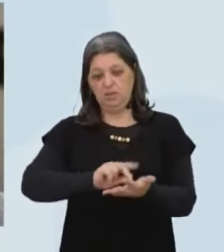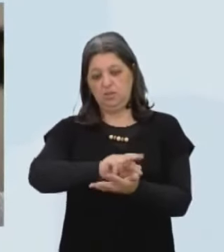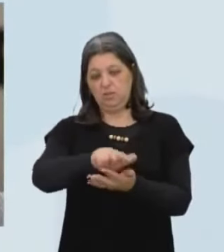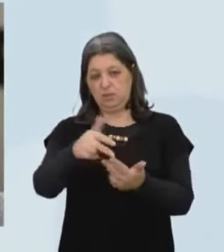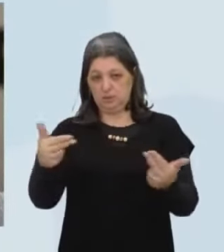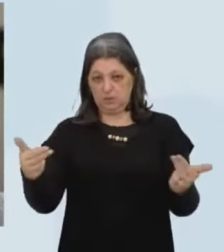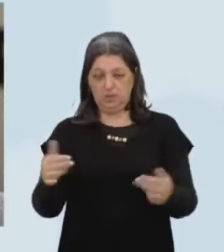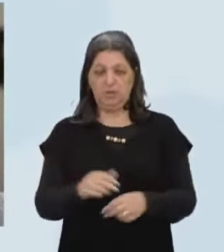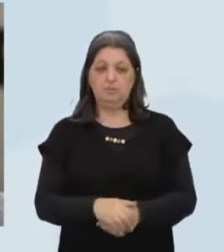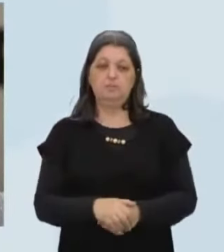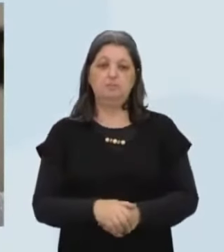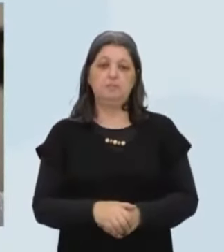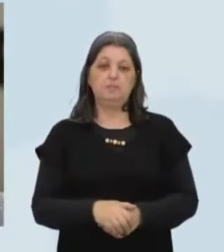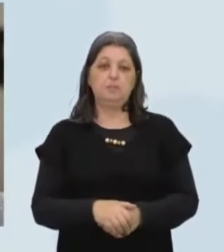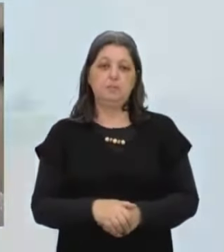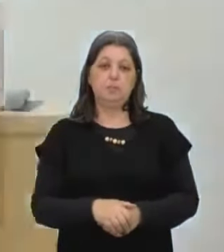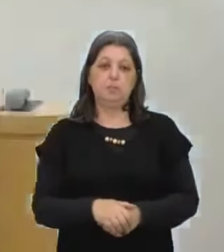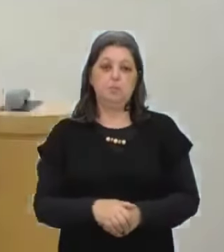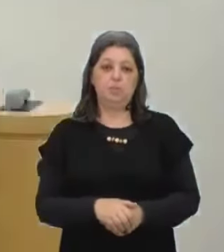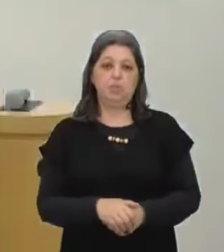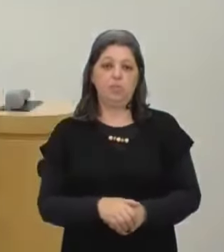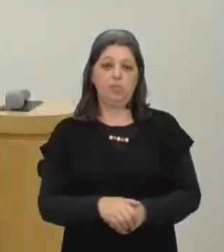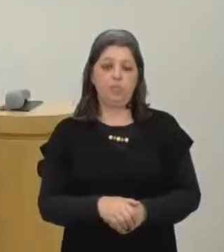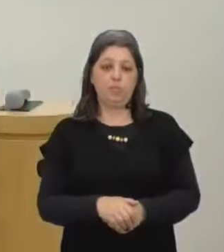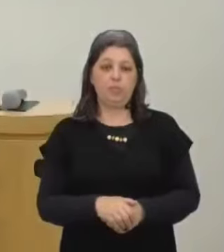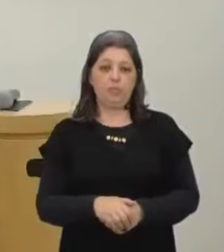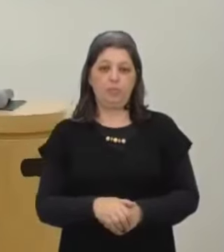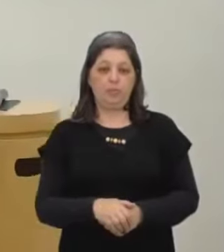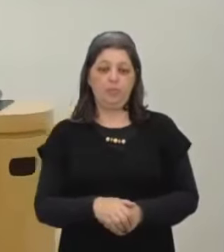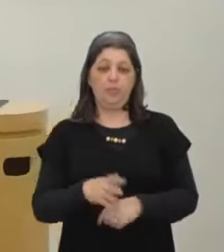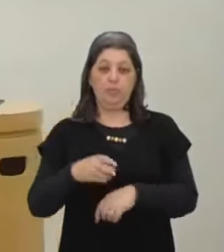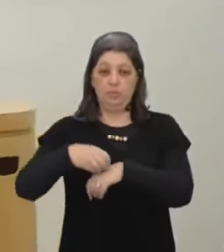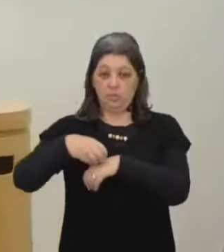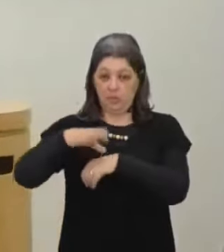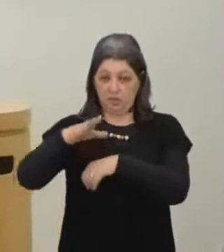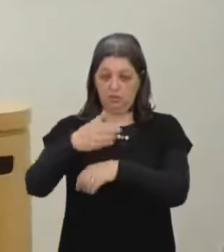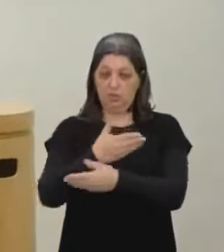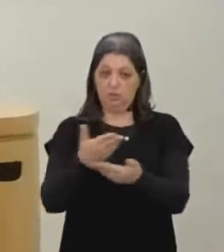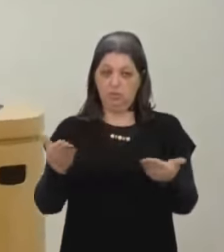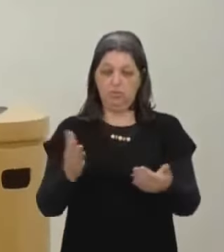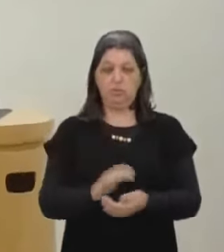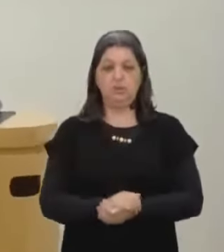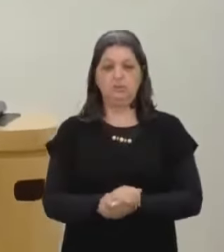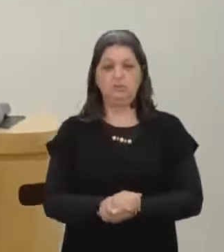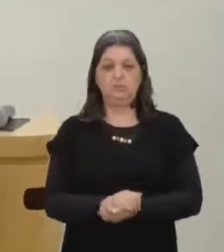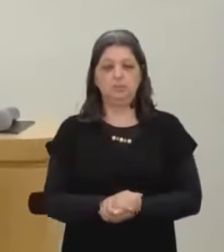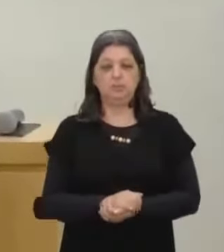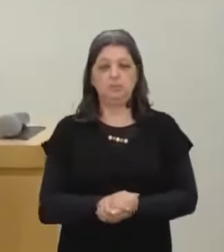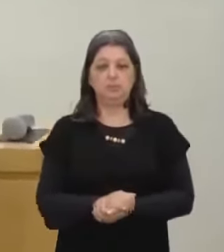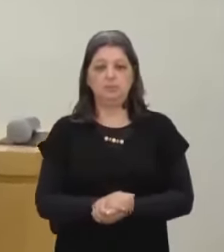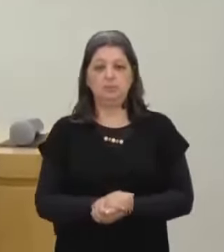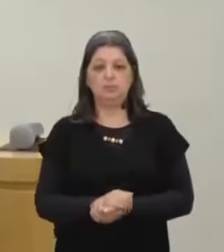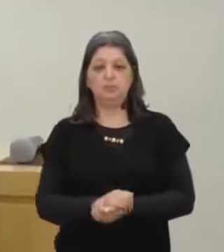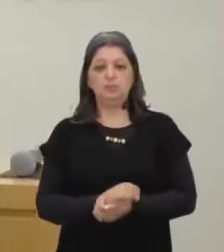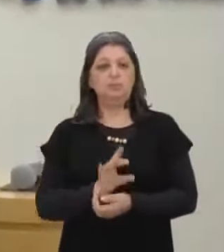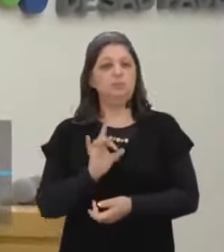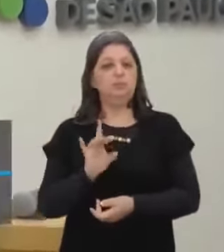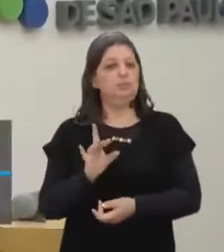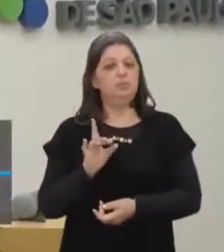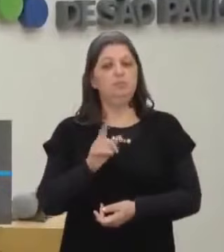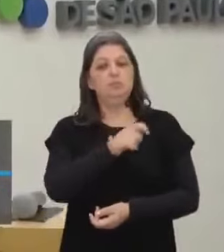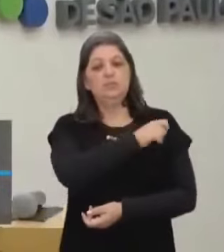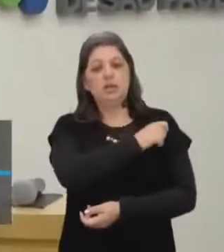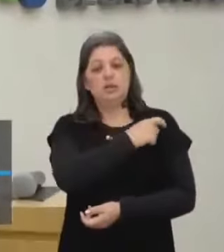bem Gente Fica aqui como sugestão Pro professor Ou aluninho Que tá nos assistindo